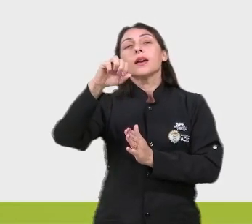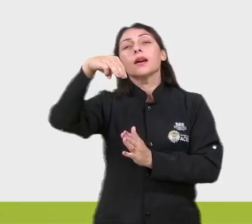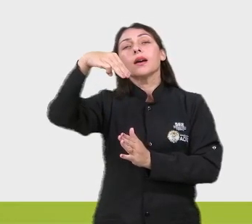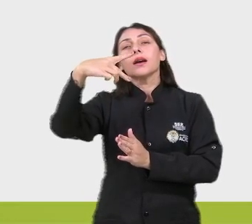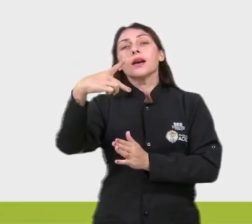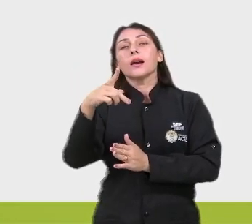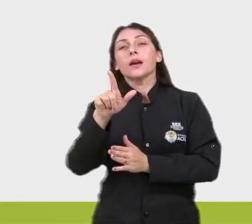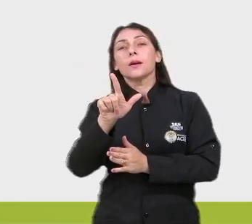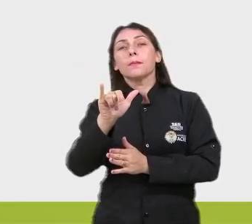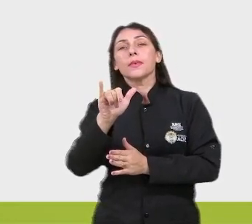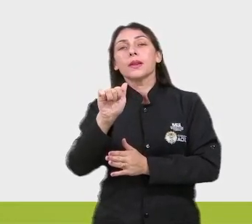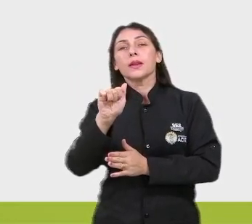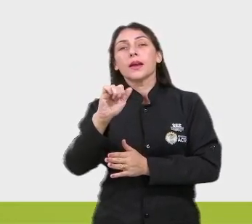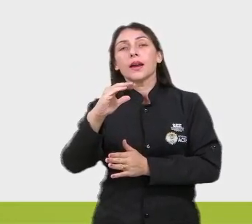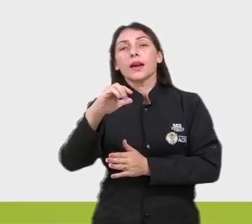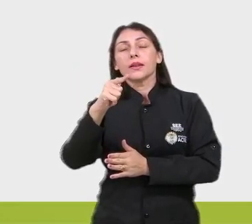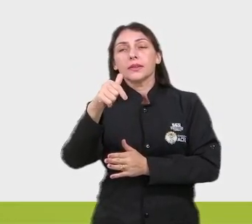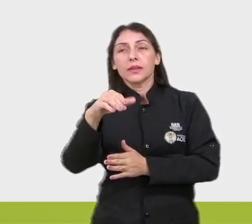Gente,